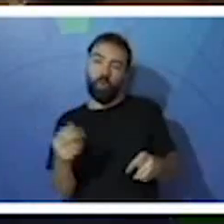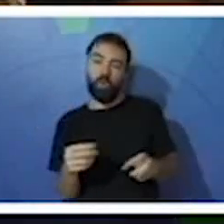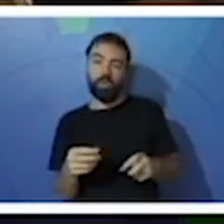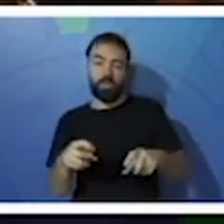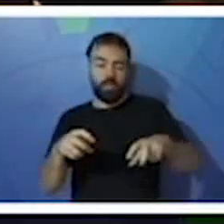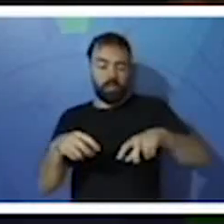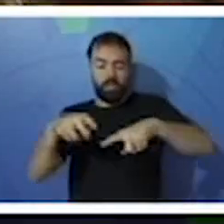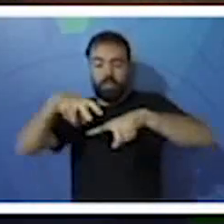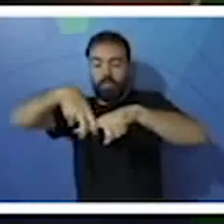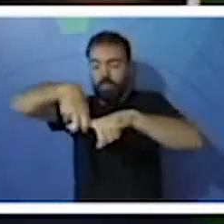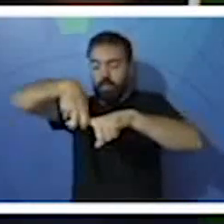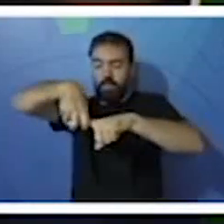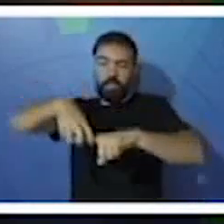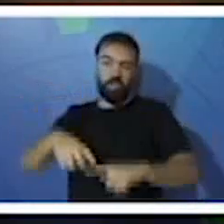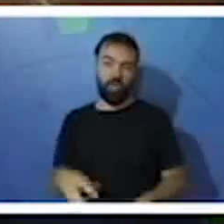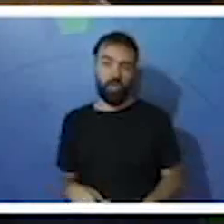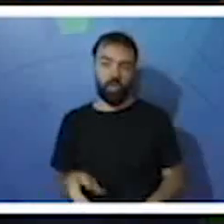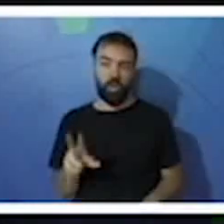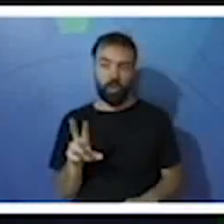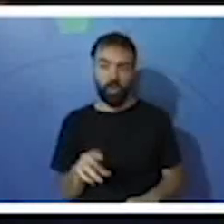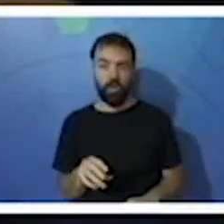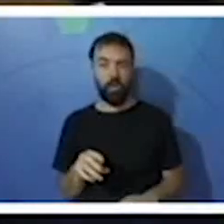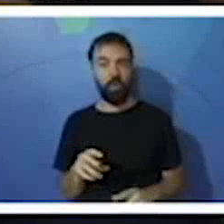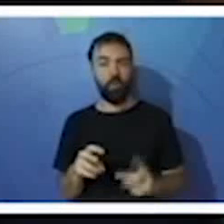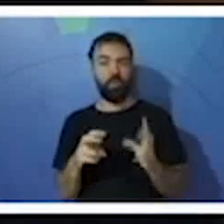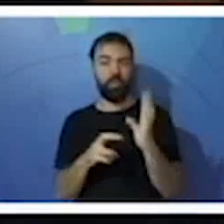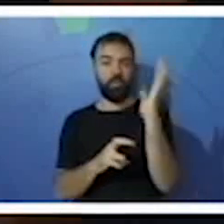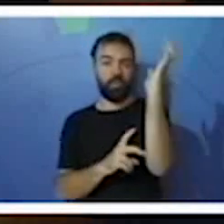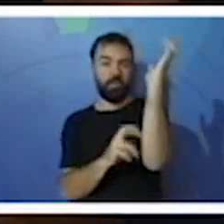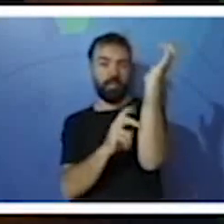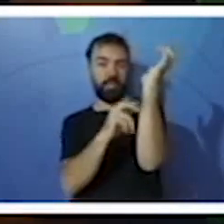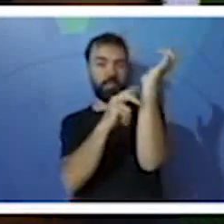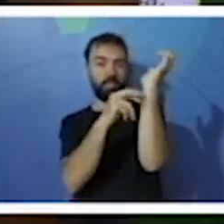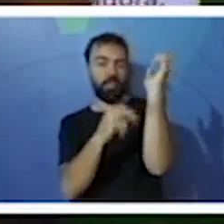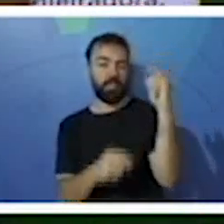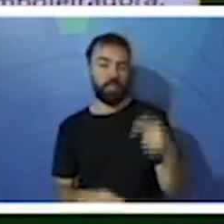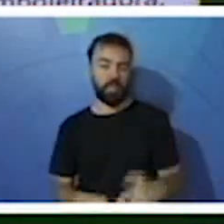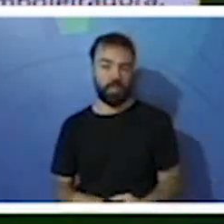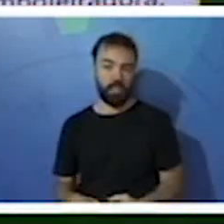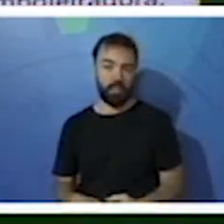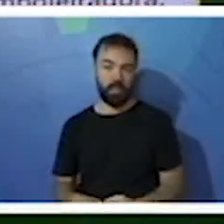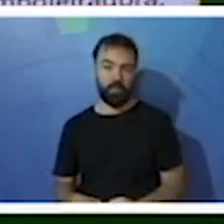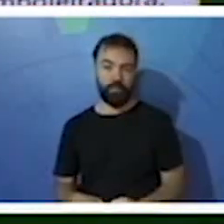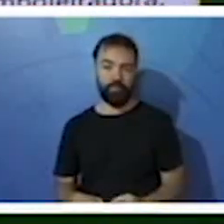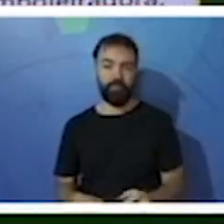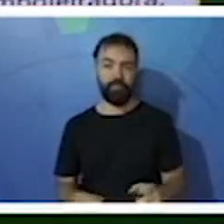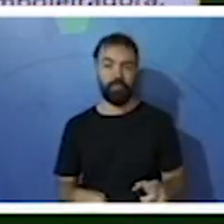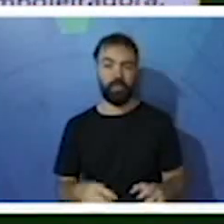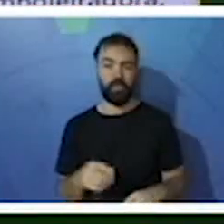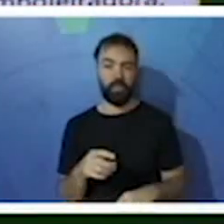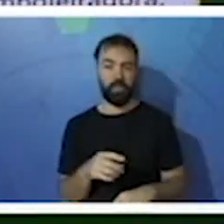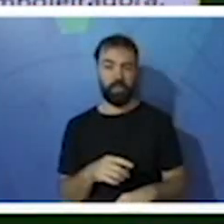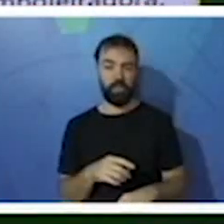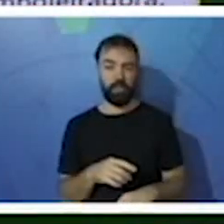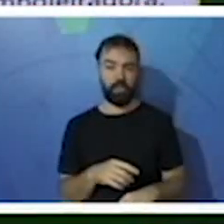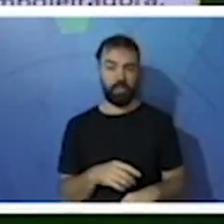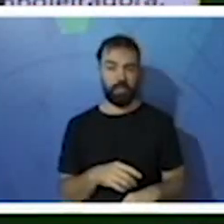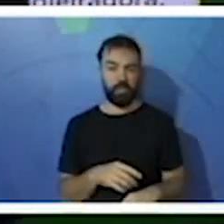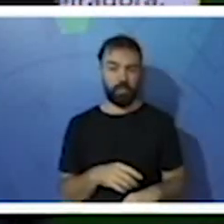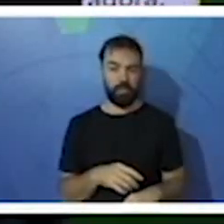empolerar e também para escalar. Aqui, o pé, né, da árvore